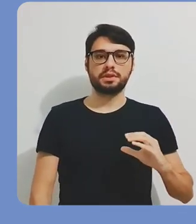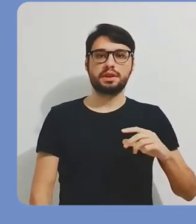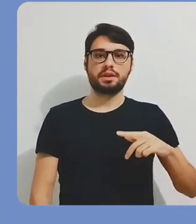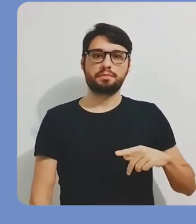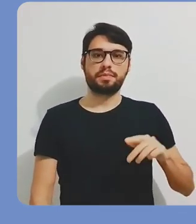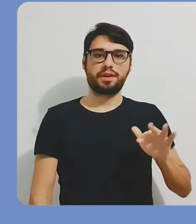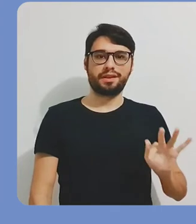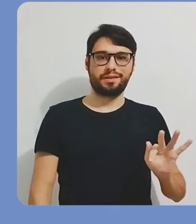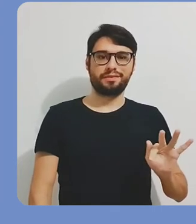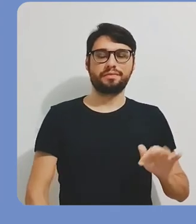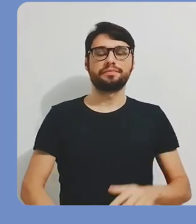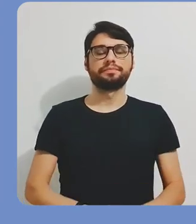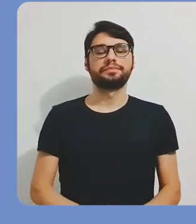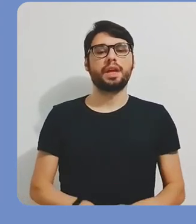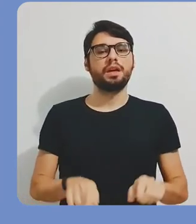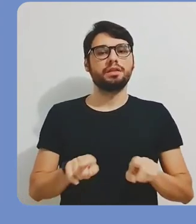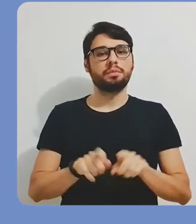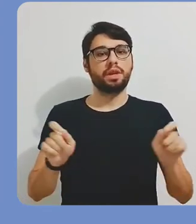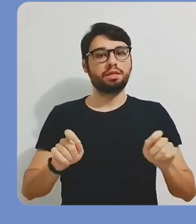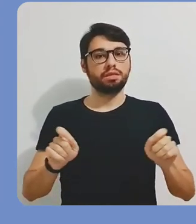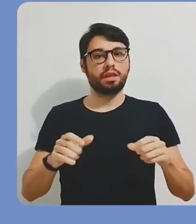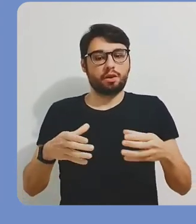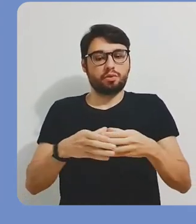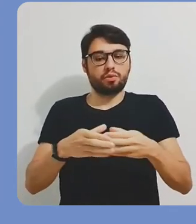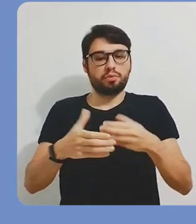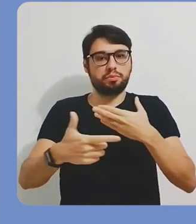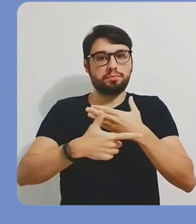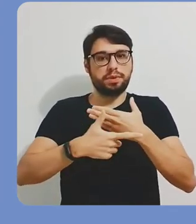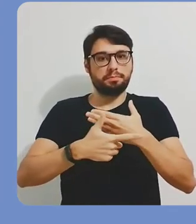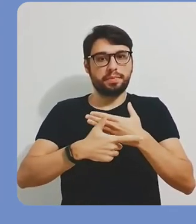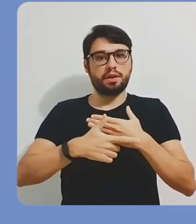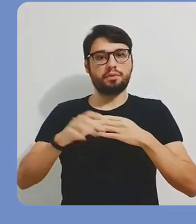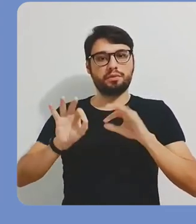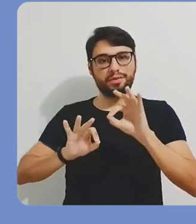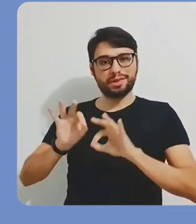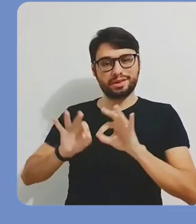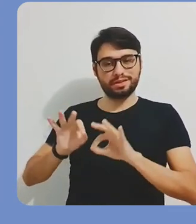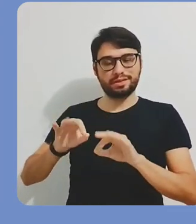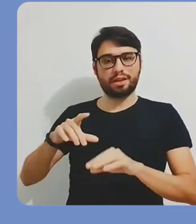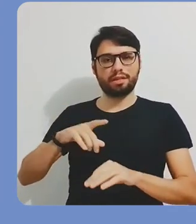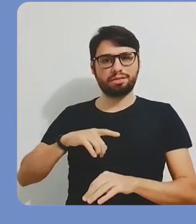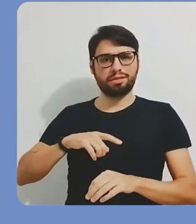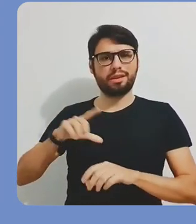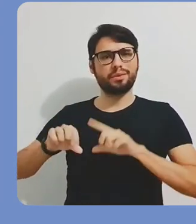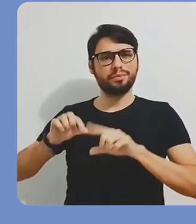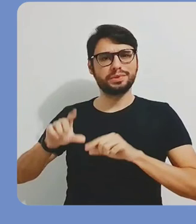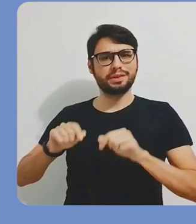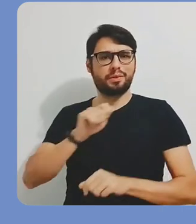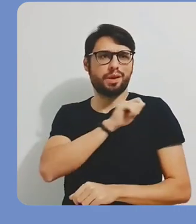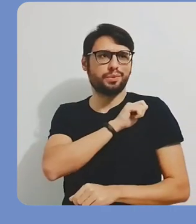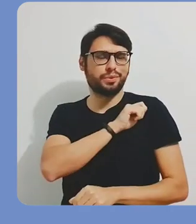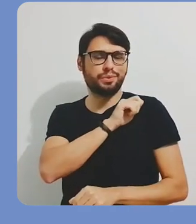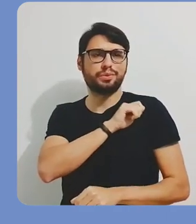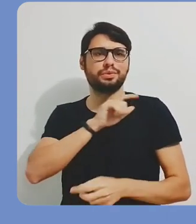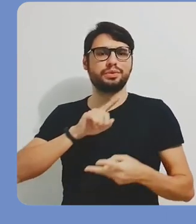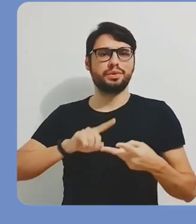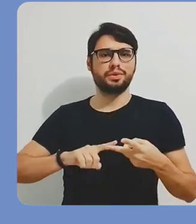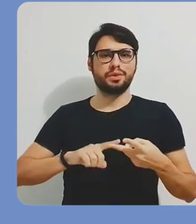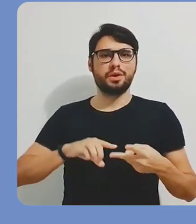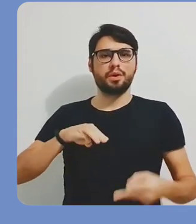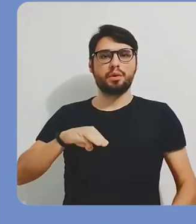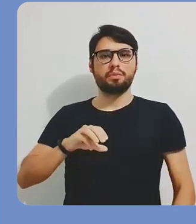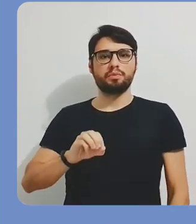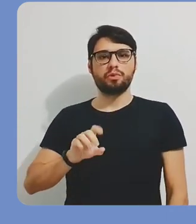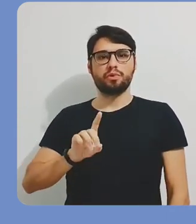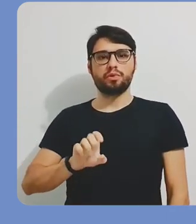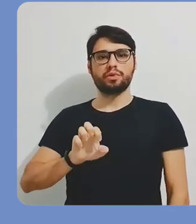hífen, e separando os diferentes CPFs por vírgula. Após digitar todos os CPFs aqui em Indicadores,